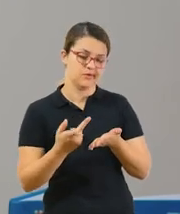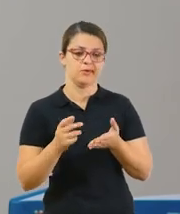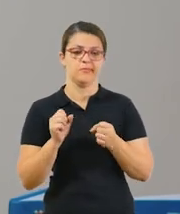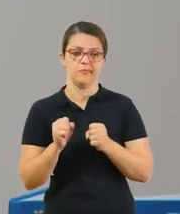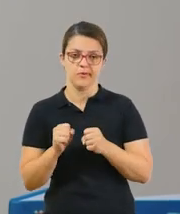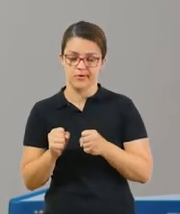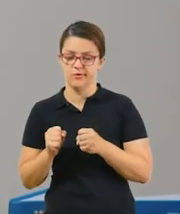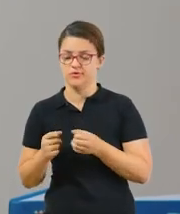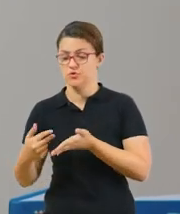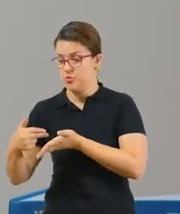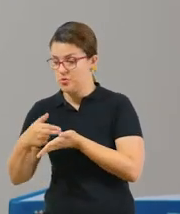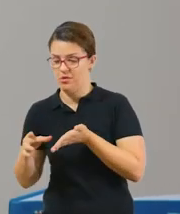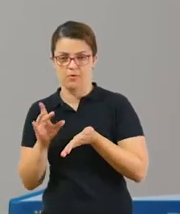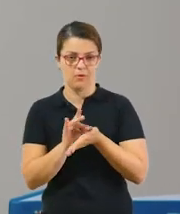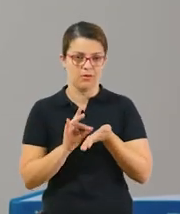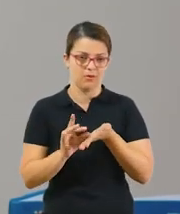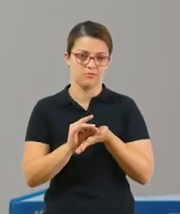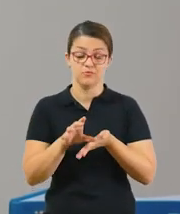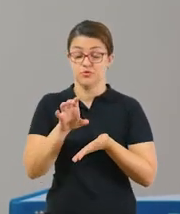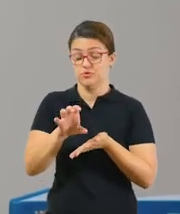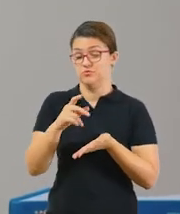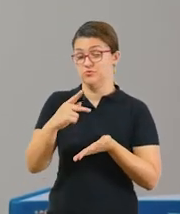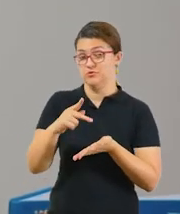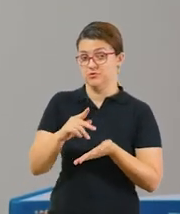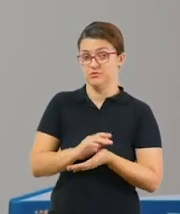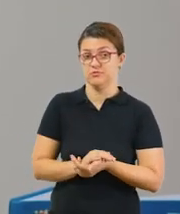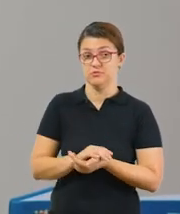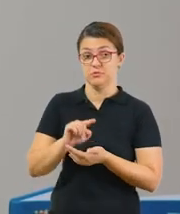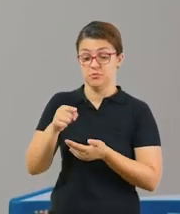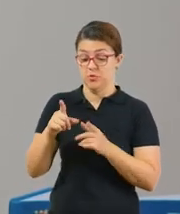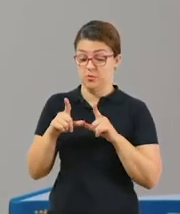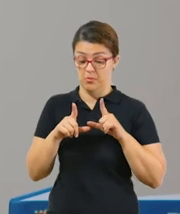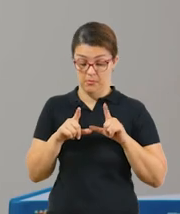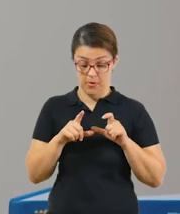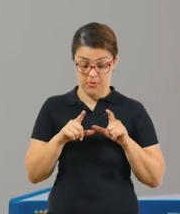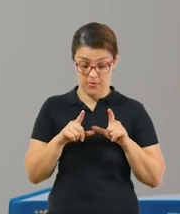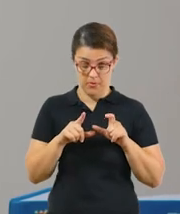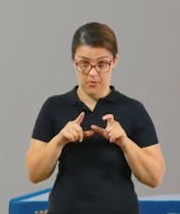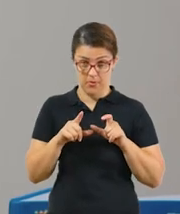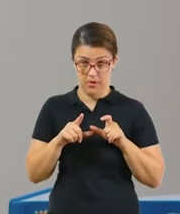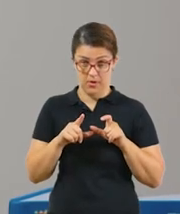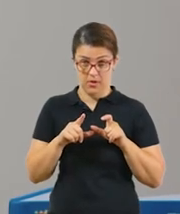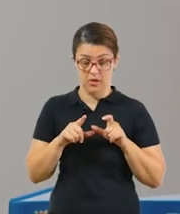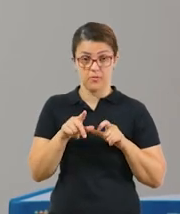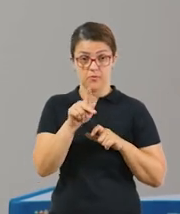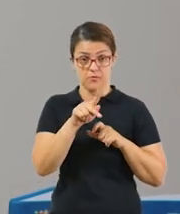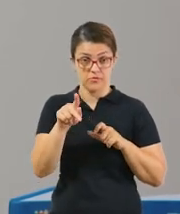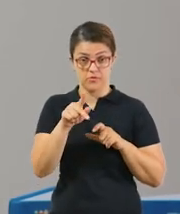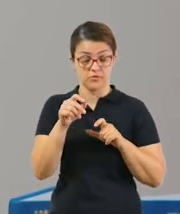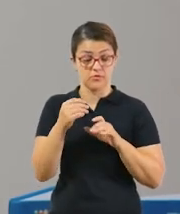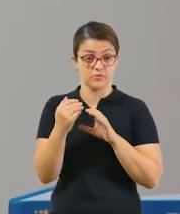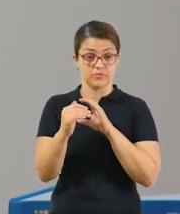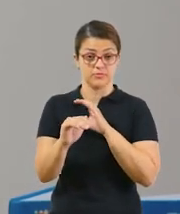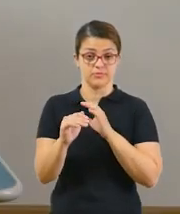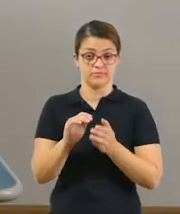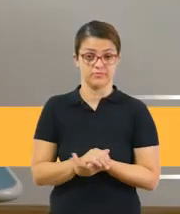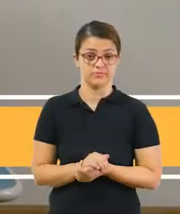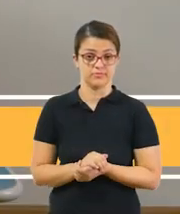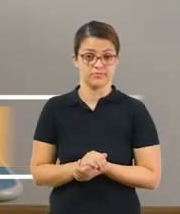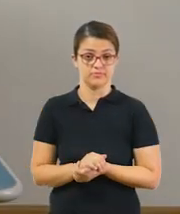recorte, enfim, do jeitinho de vocês. Após, vocês vão fotografar e compartilhar com a sua professora, ok?